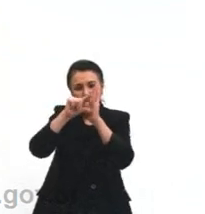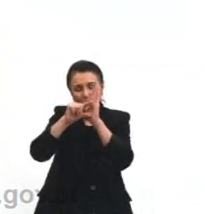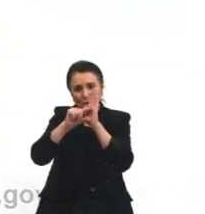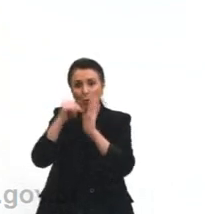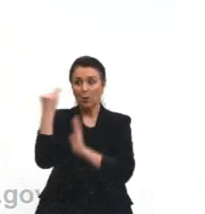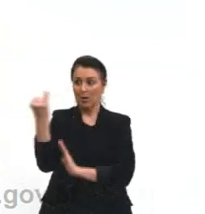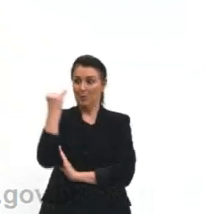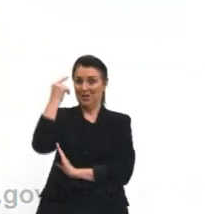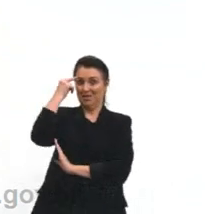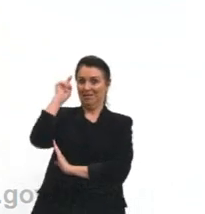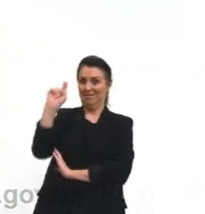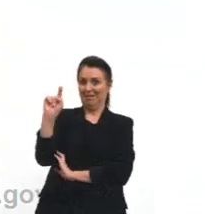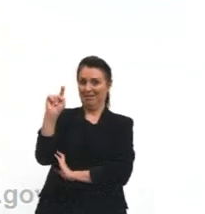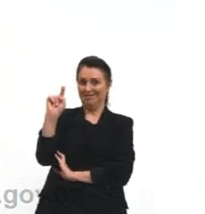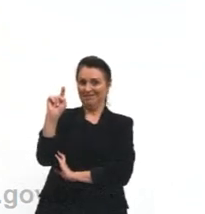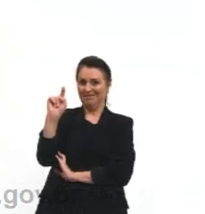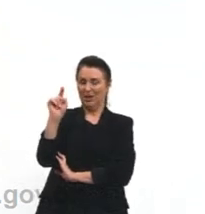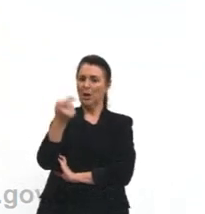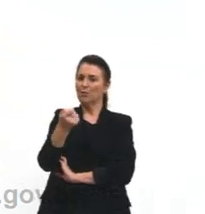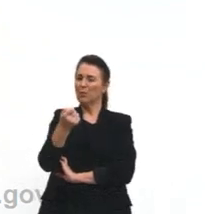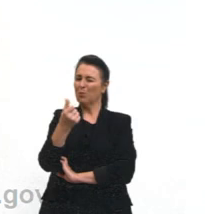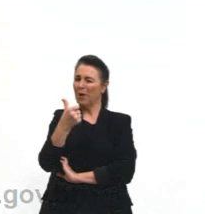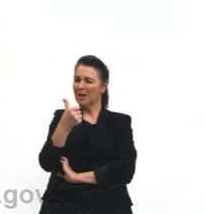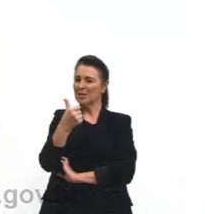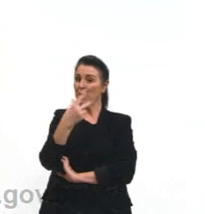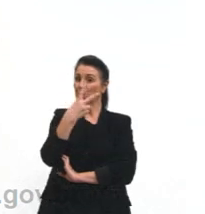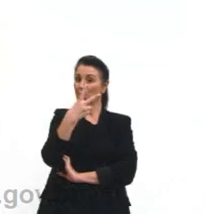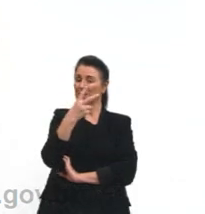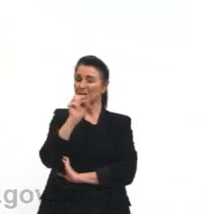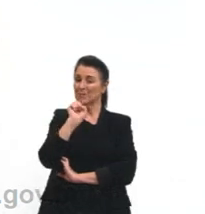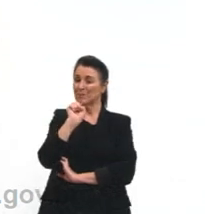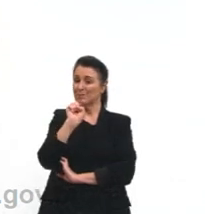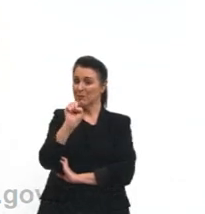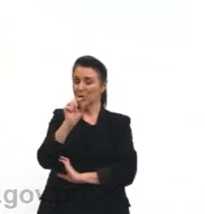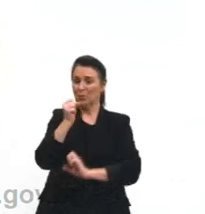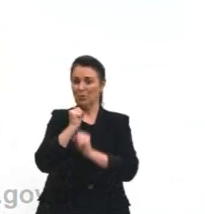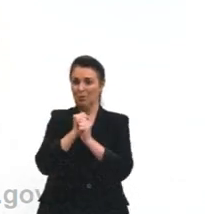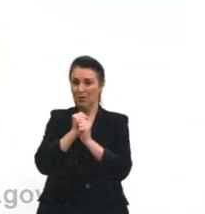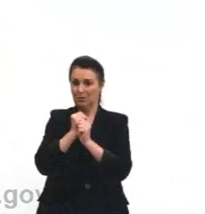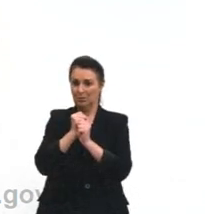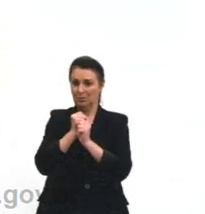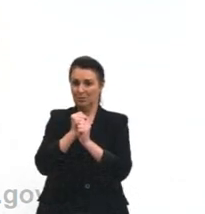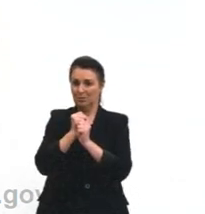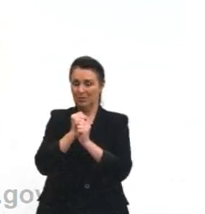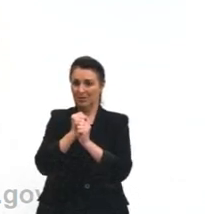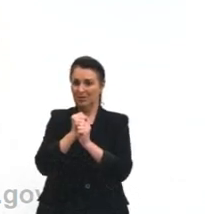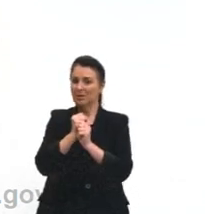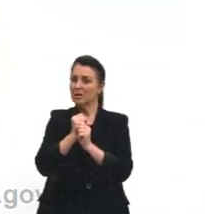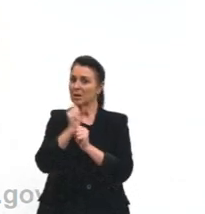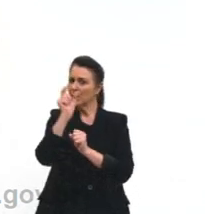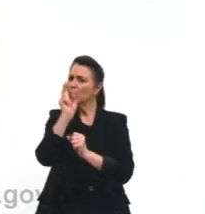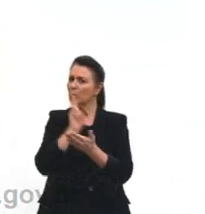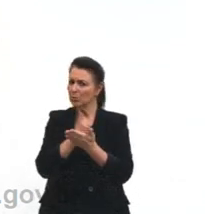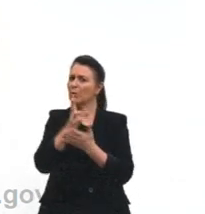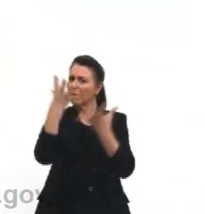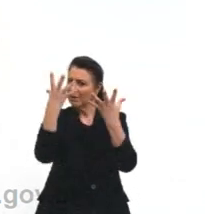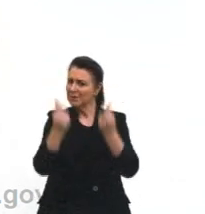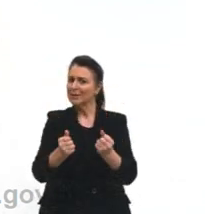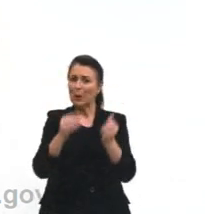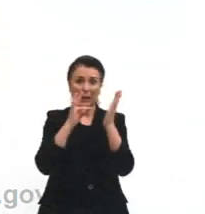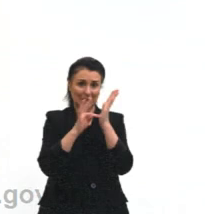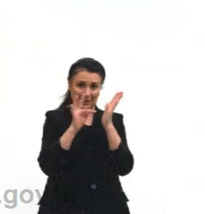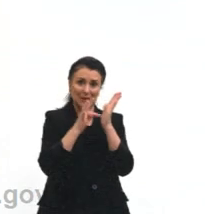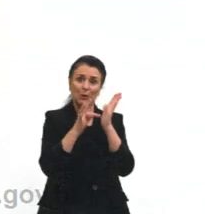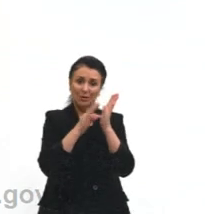aceitas por 2 mil anos, apesar da morte dele, ele ainda era bem aceito. Por isso que houve, digamos, essa